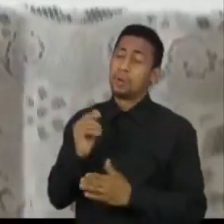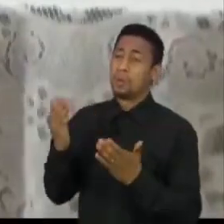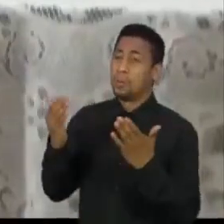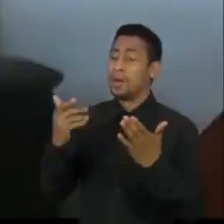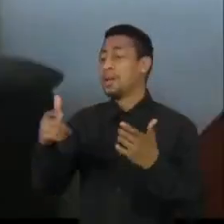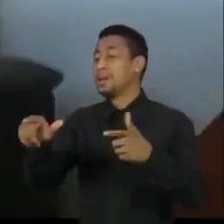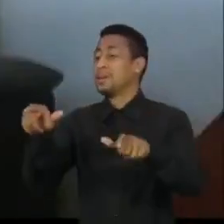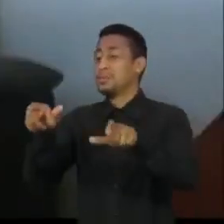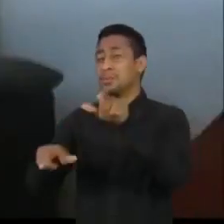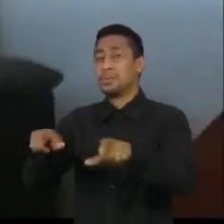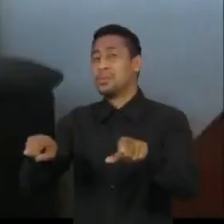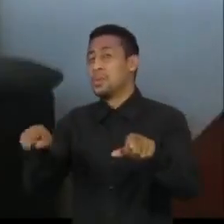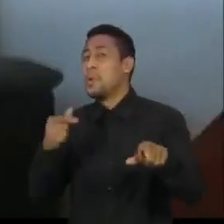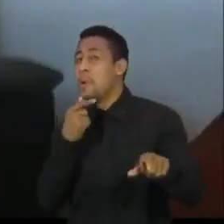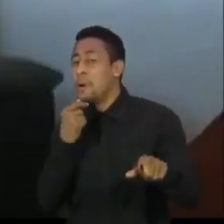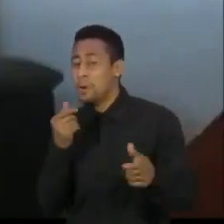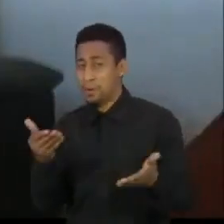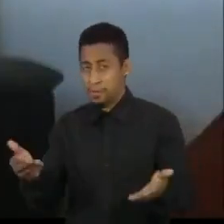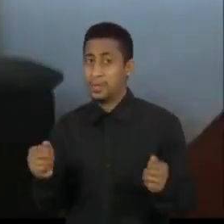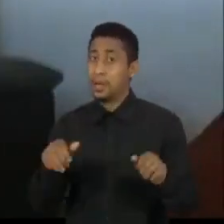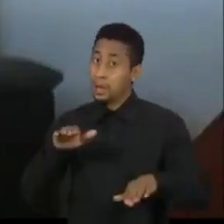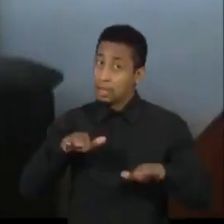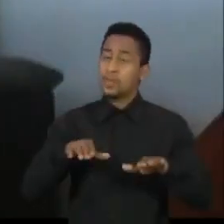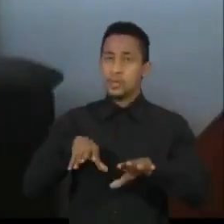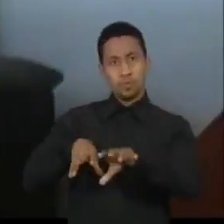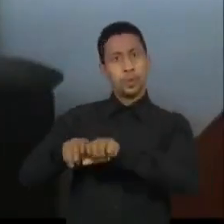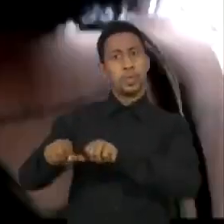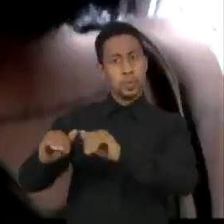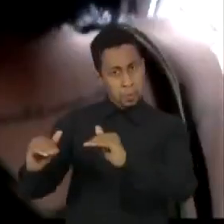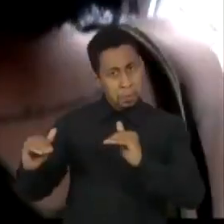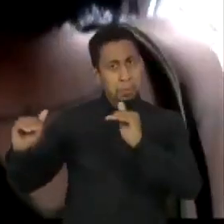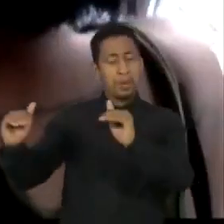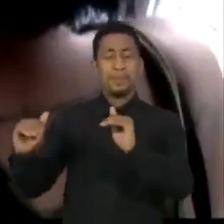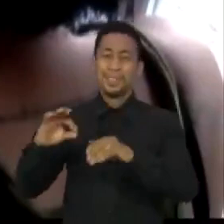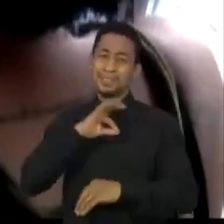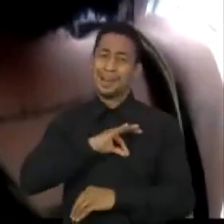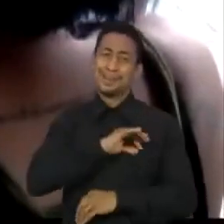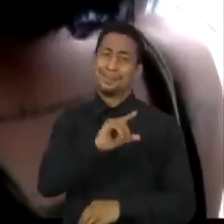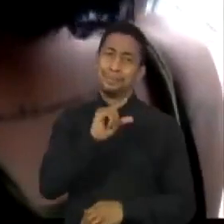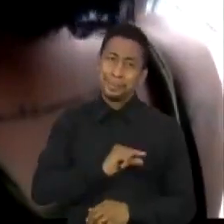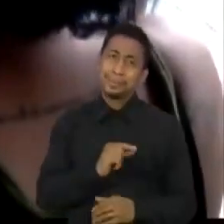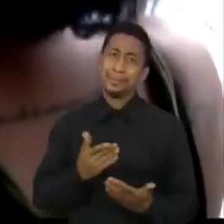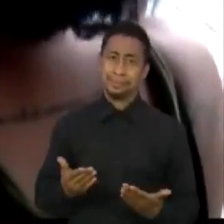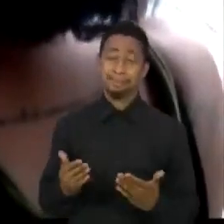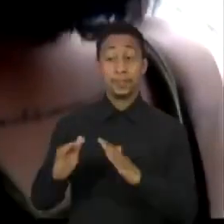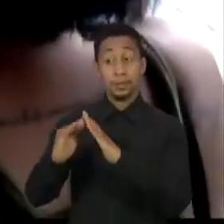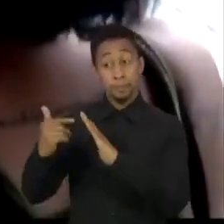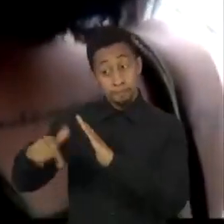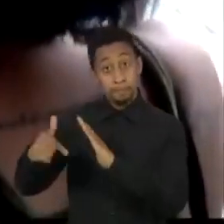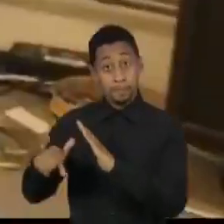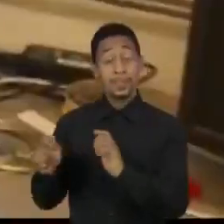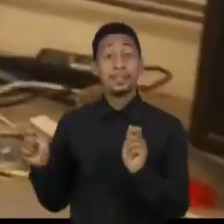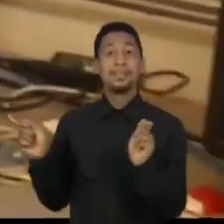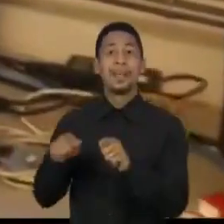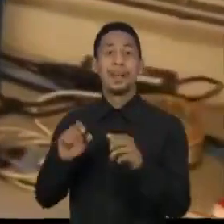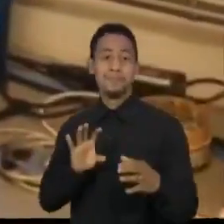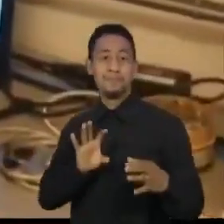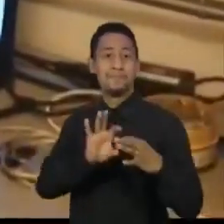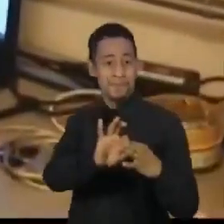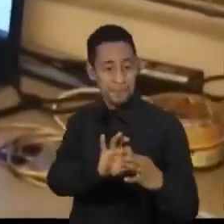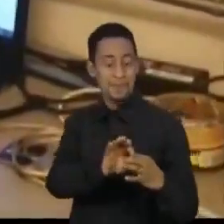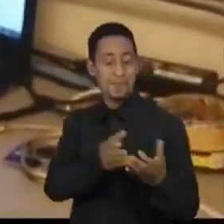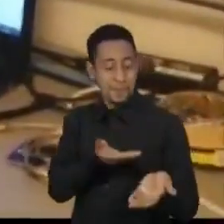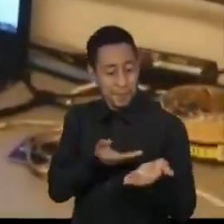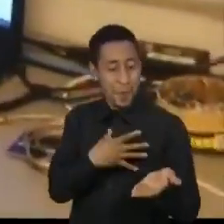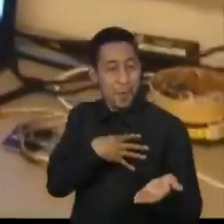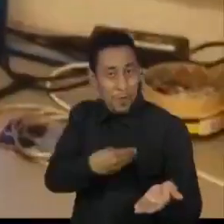que os dos homens, mesmo quando são mais qualificadas. O trabalho em home office facilita o vínculo entre mãe e filho.